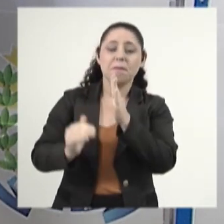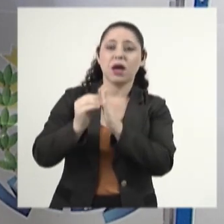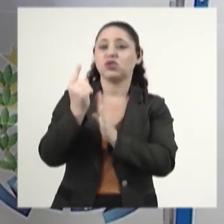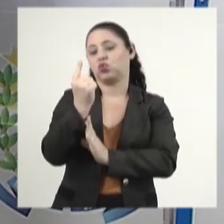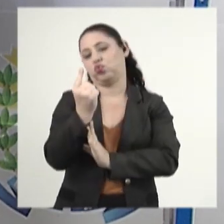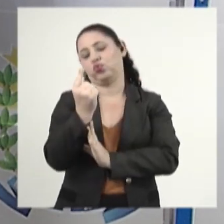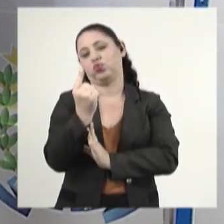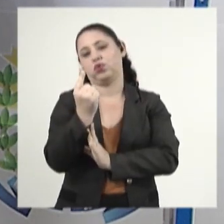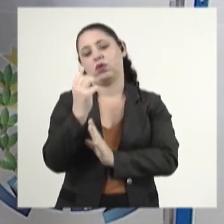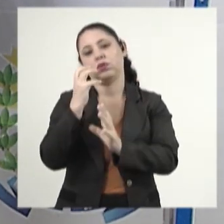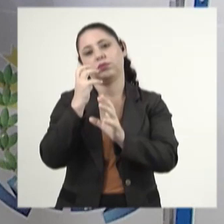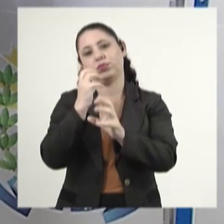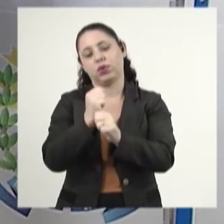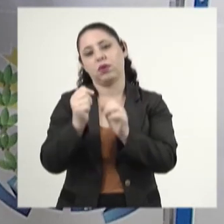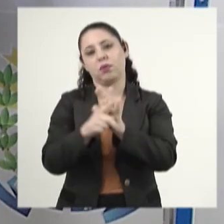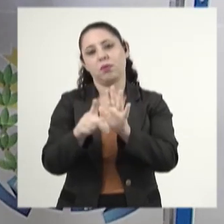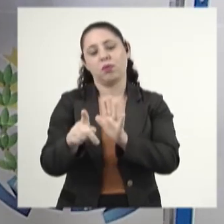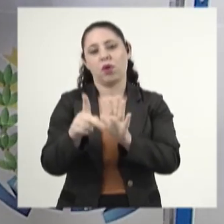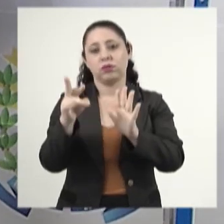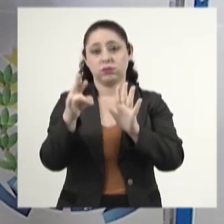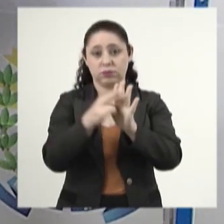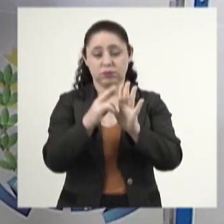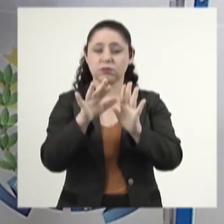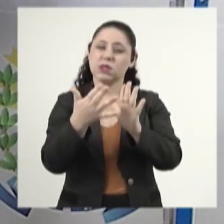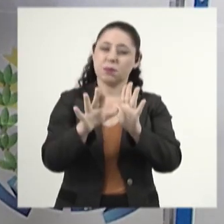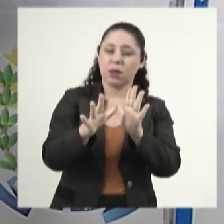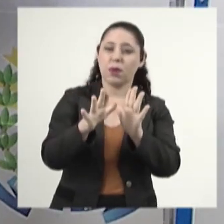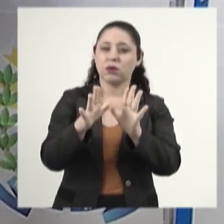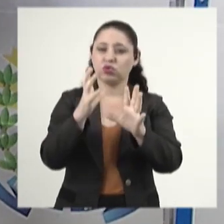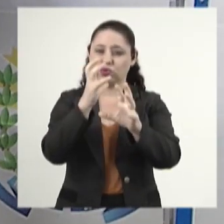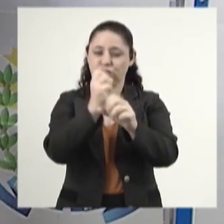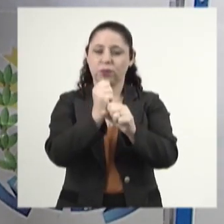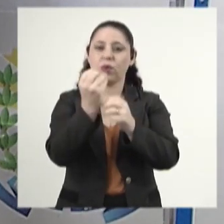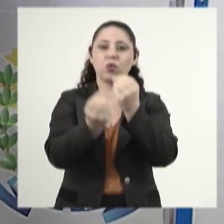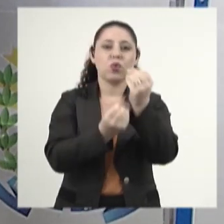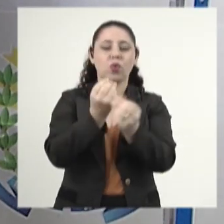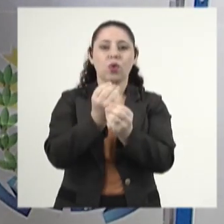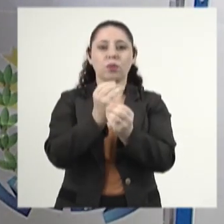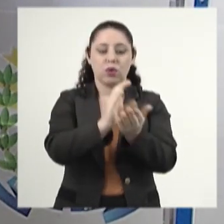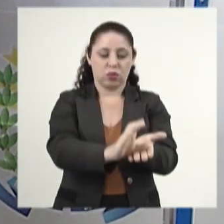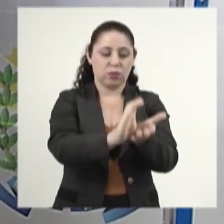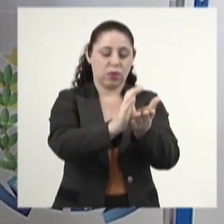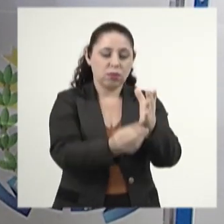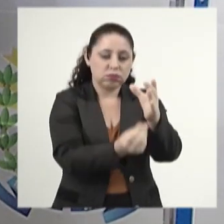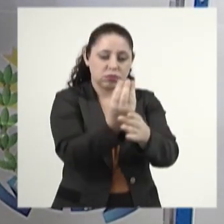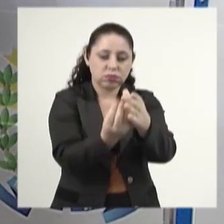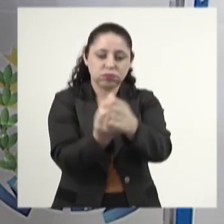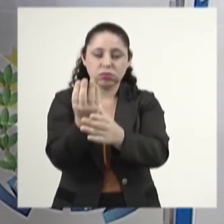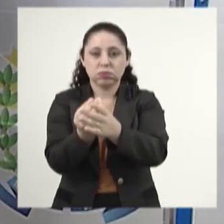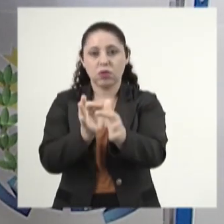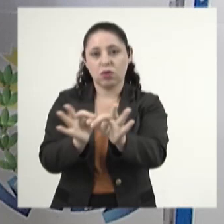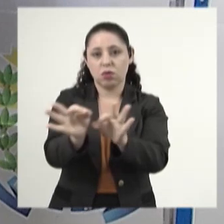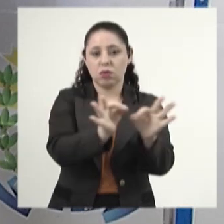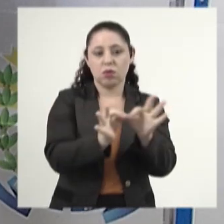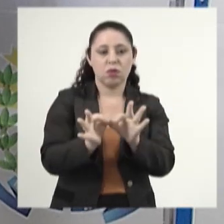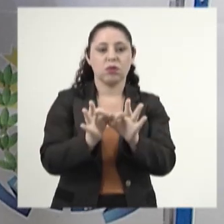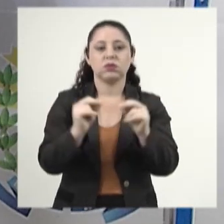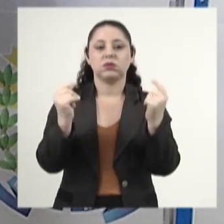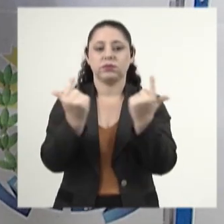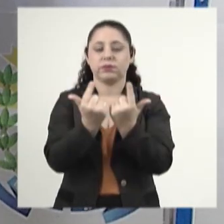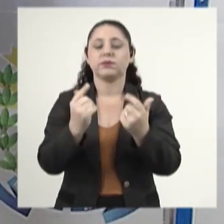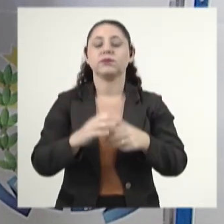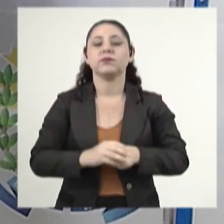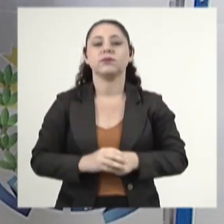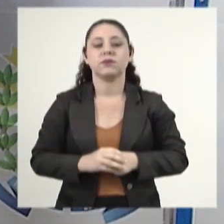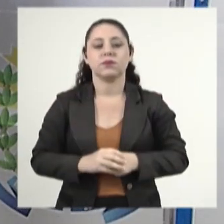a um nesse cálculo que é previsto pelo nosso regimento interno. Então, é mais ou menos essa a maneira com que as comissões são compostas aqui na Assembleia Legislativa de Mato